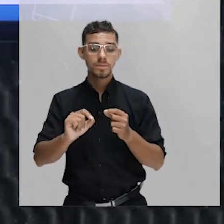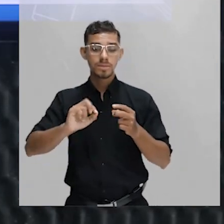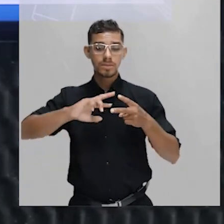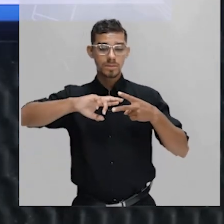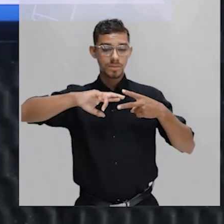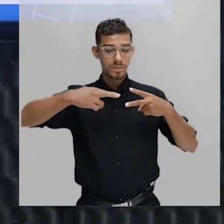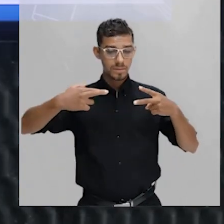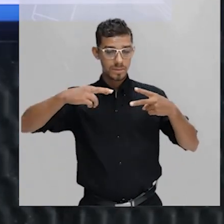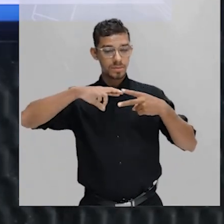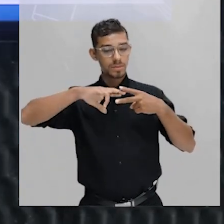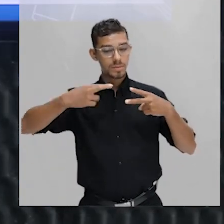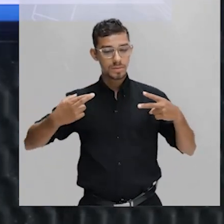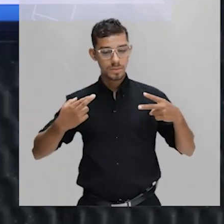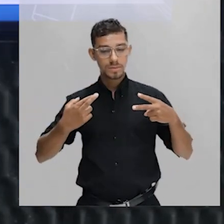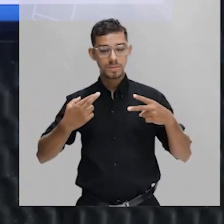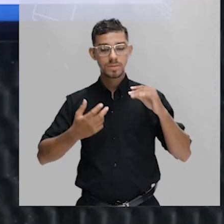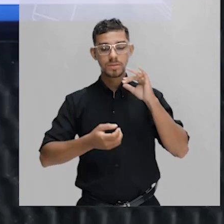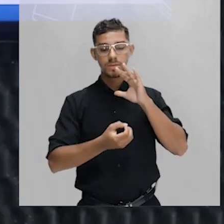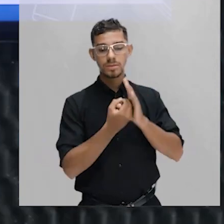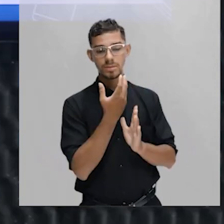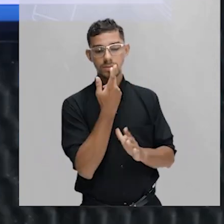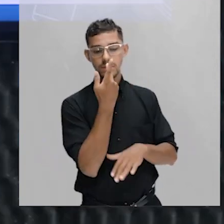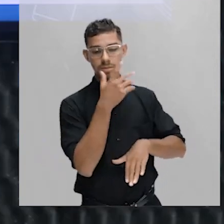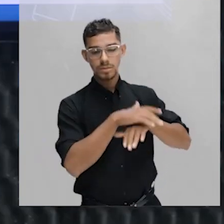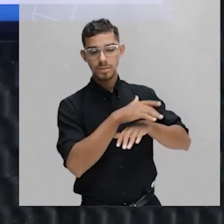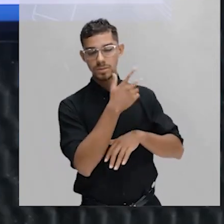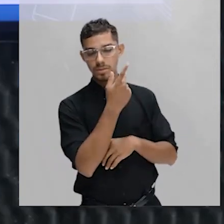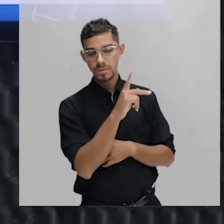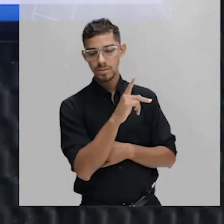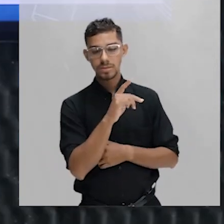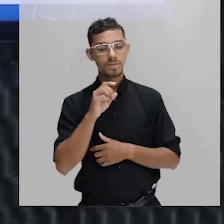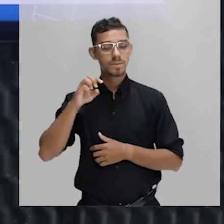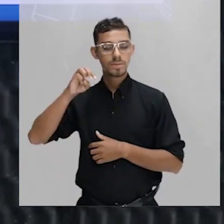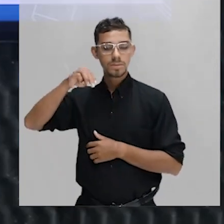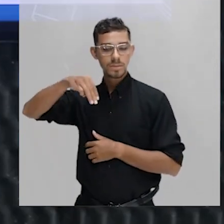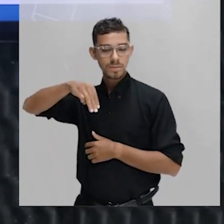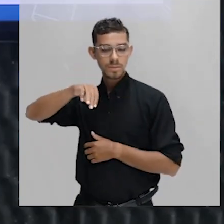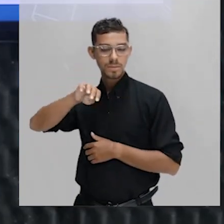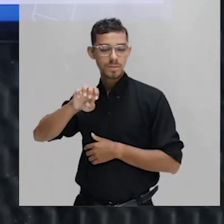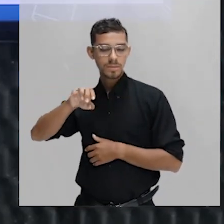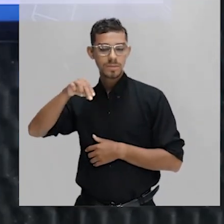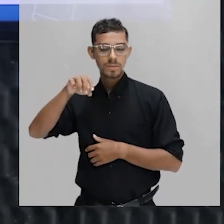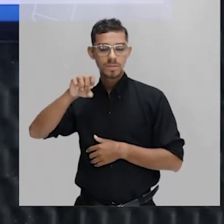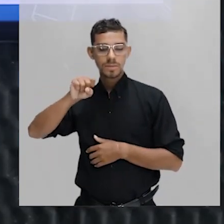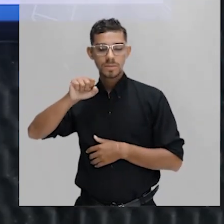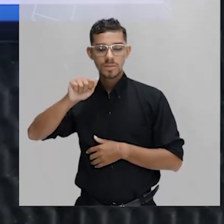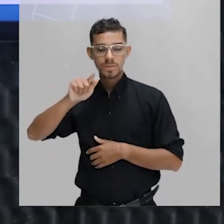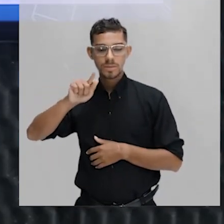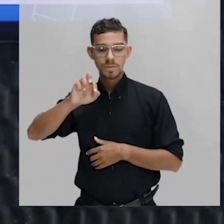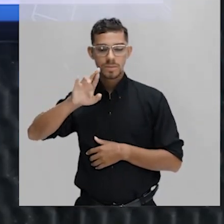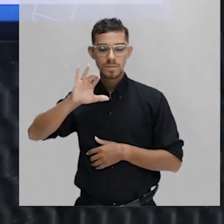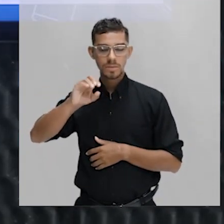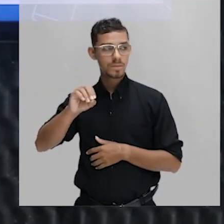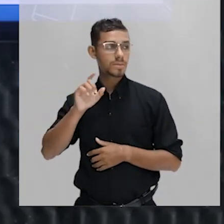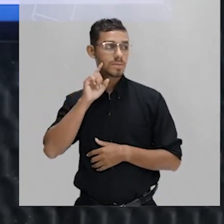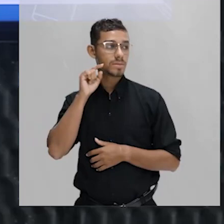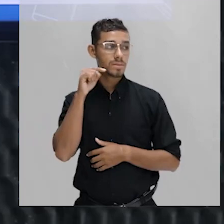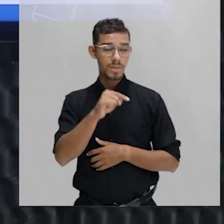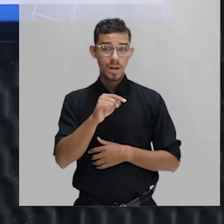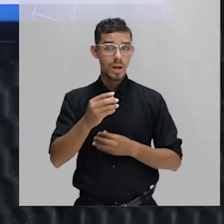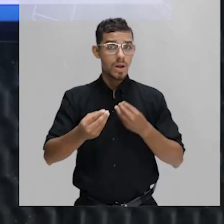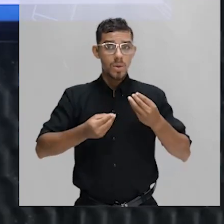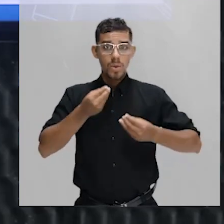polimerase é a enzima que produz o RNA mensageiro. Beleza. Mas como é que